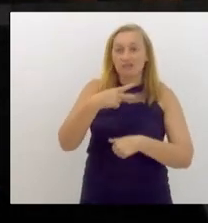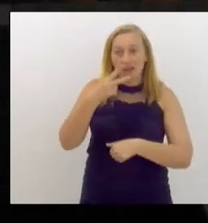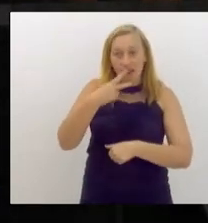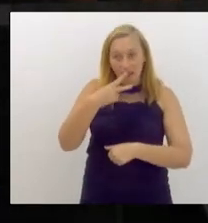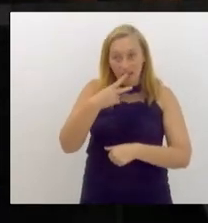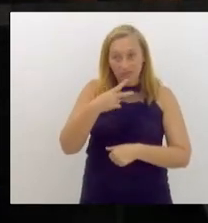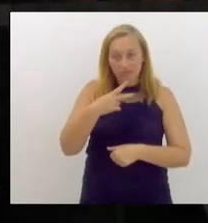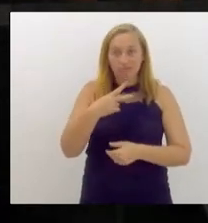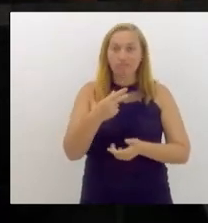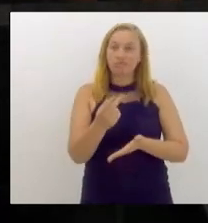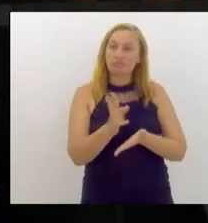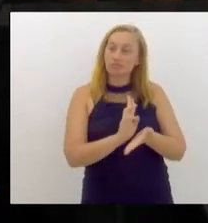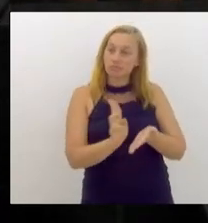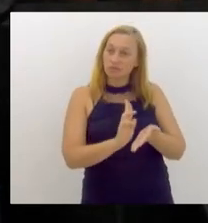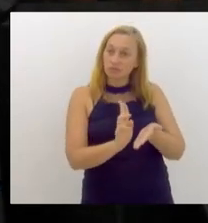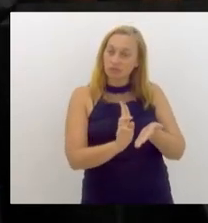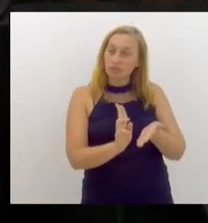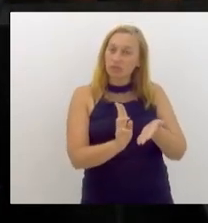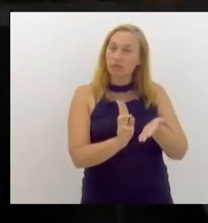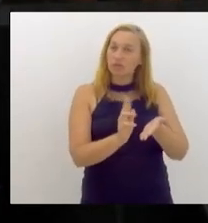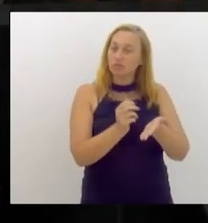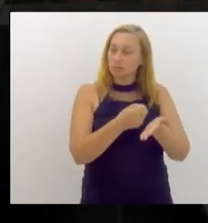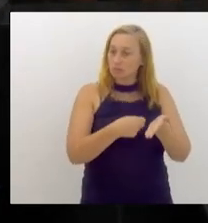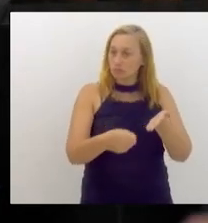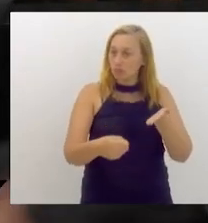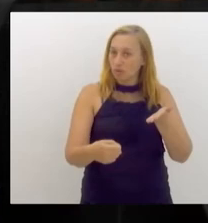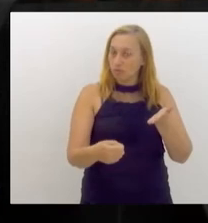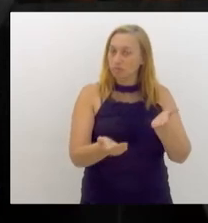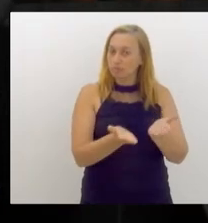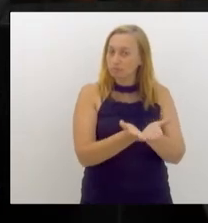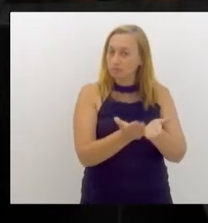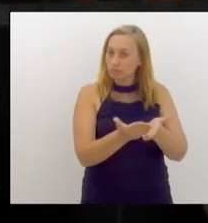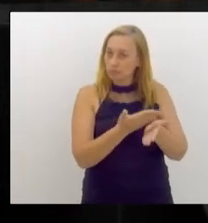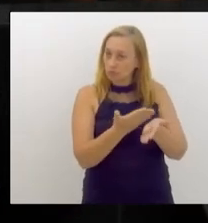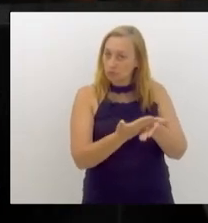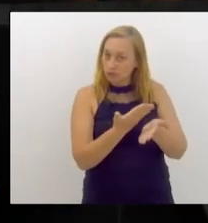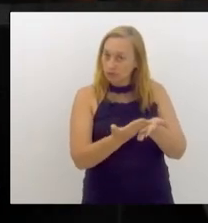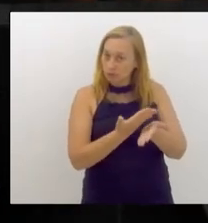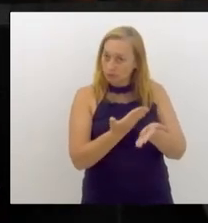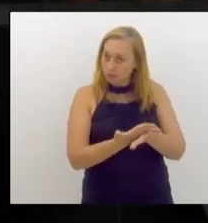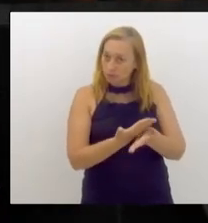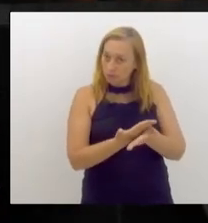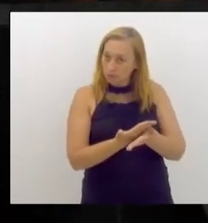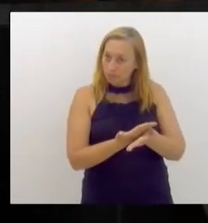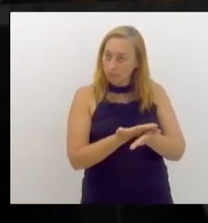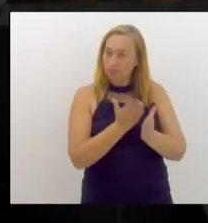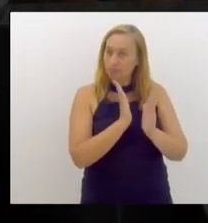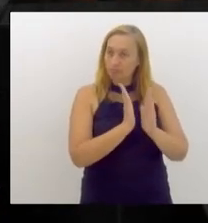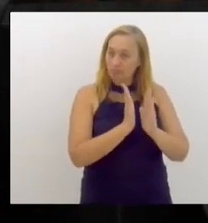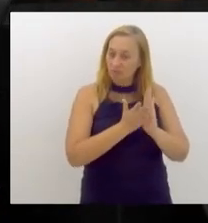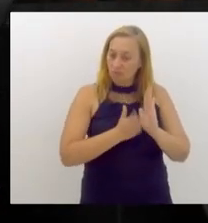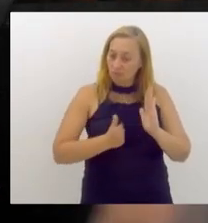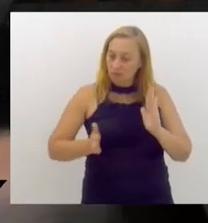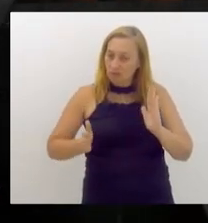inscritos no livro que ordena as falas,